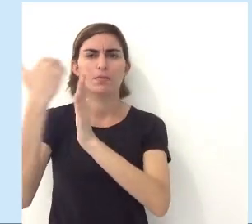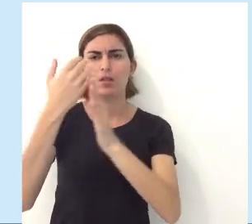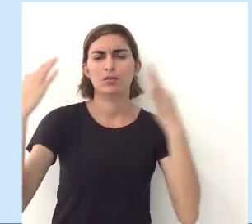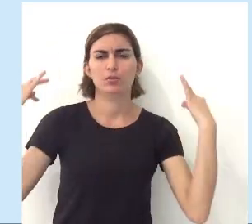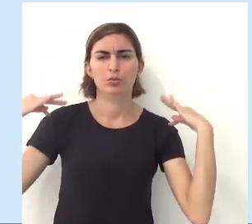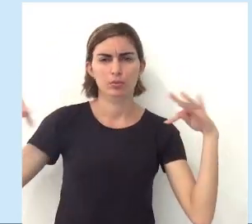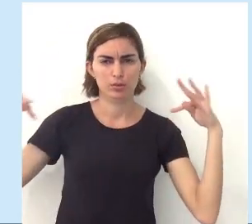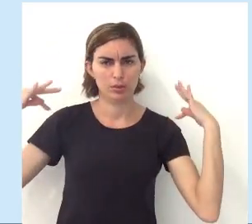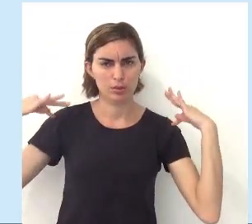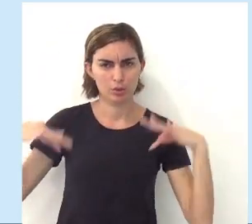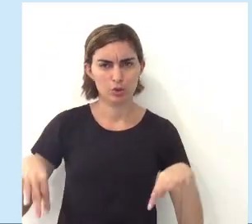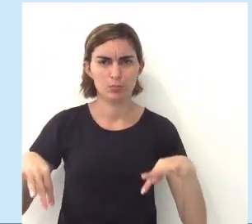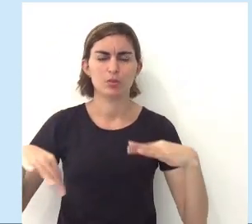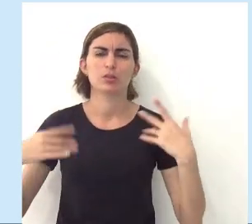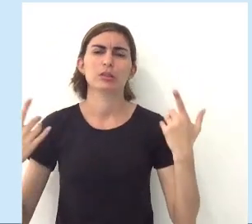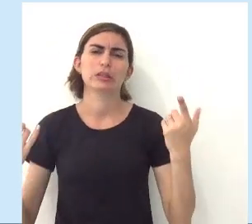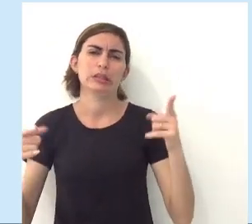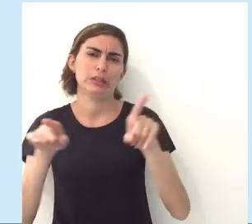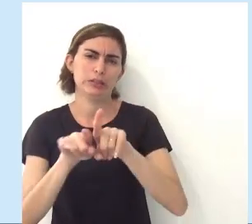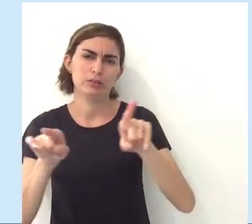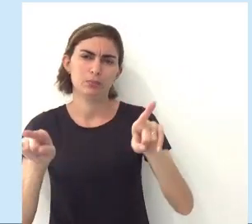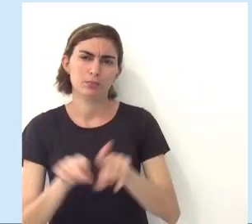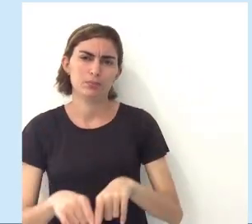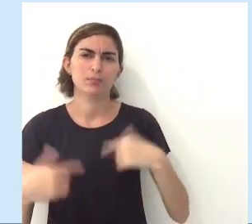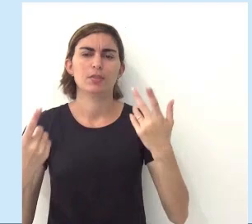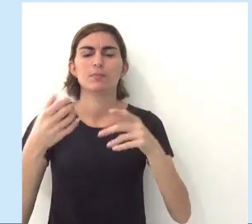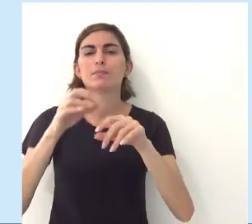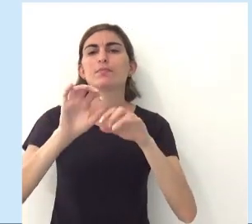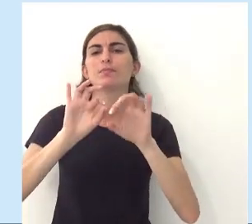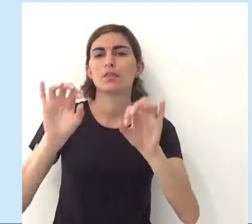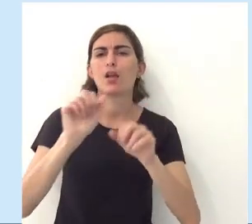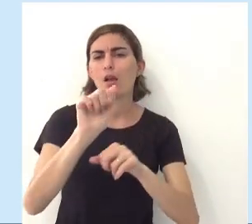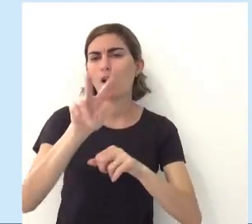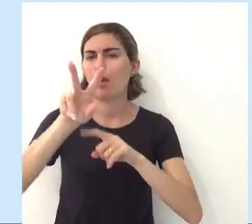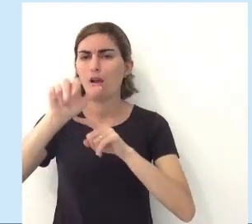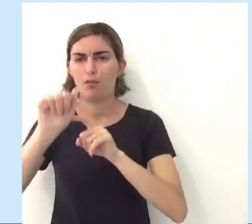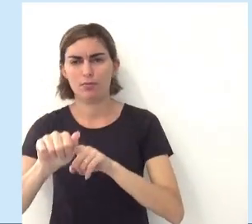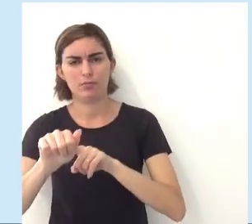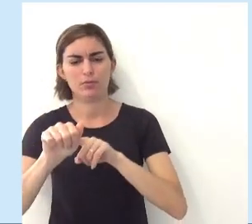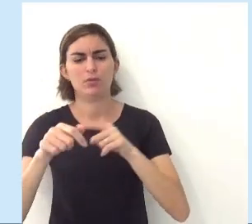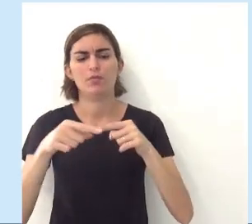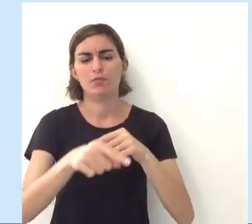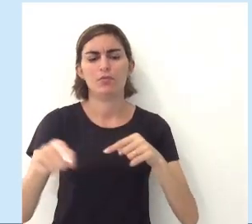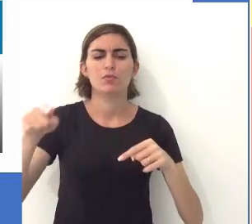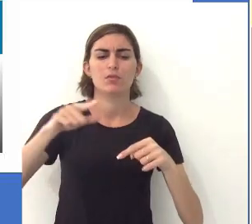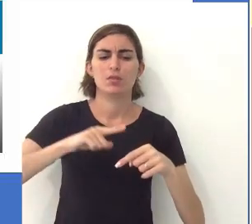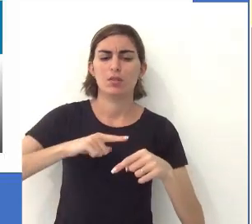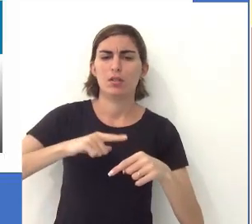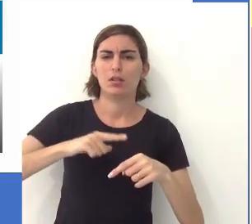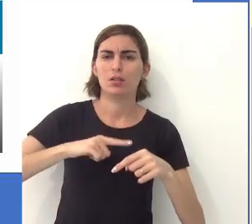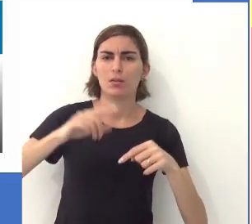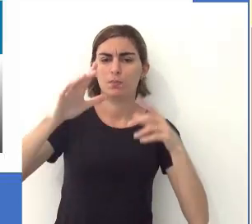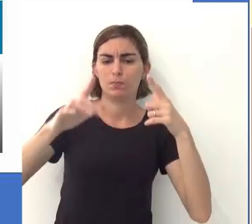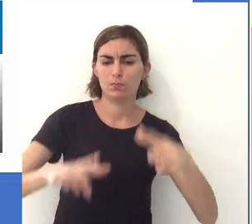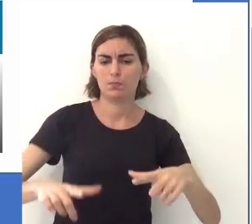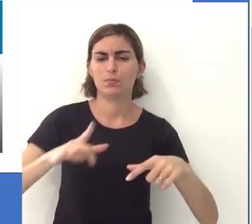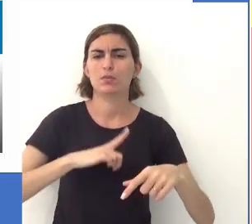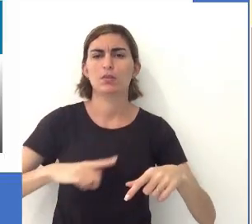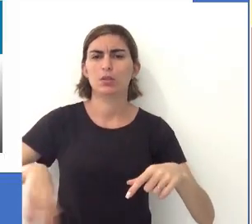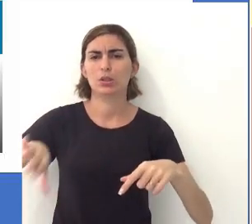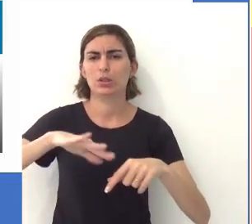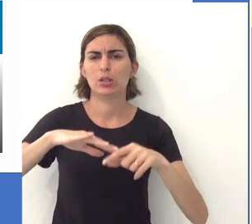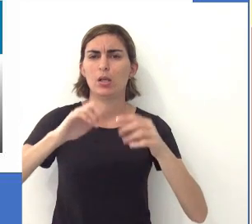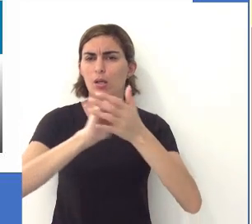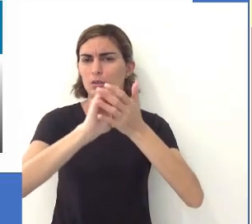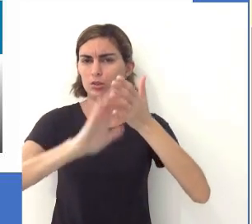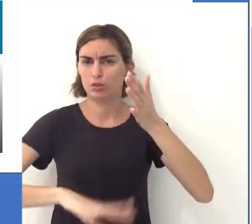mais do turismo, tá, gente? e também vai estar disponível na plataforma AVA onde você vai ter lá um ambiente